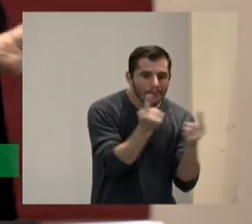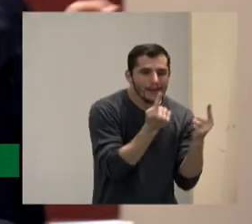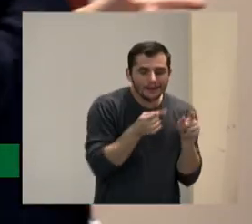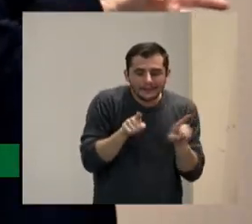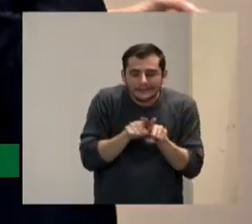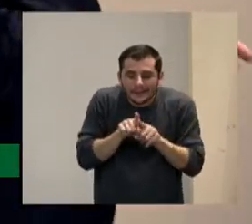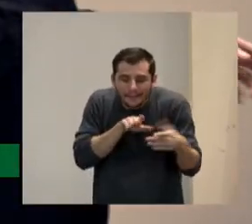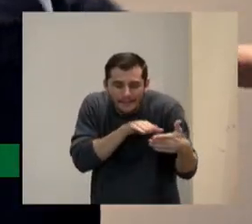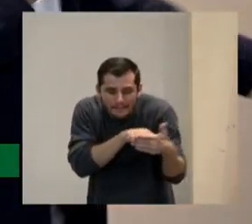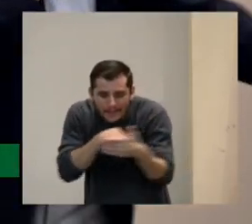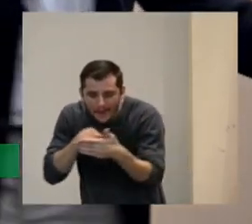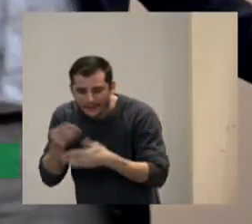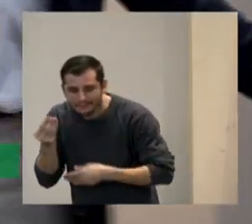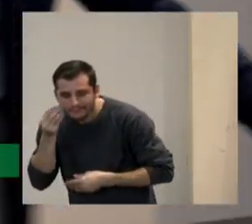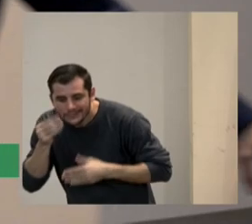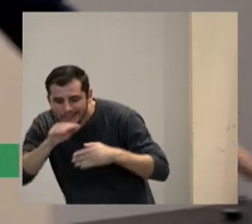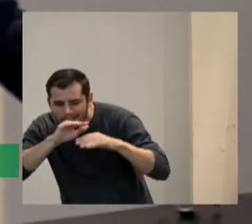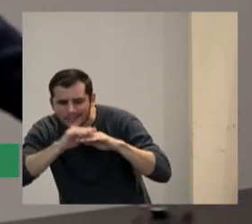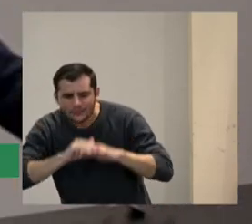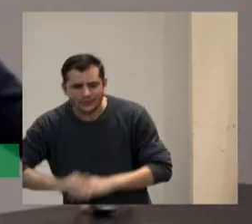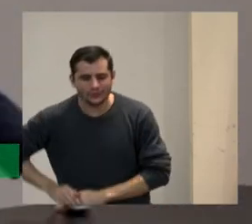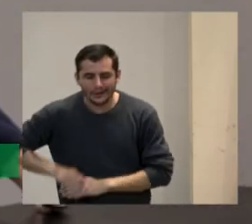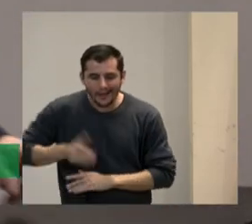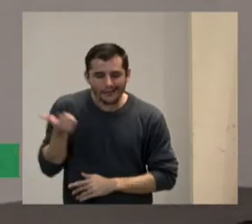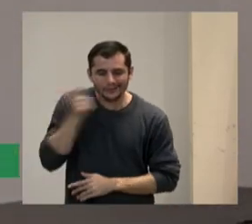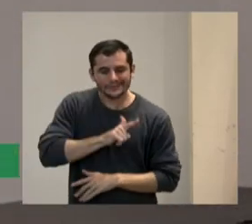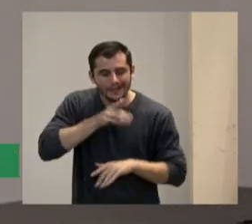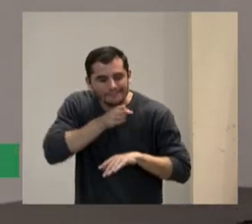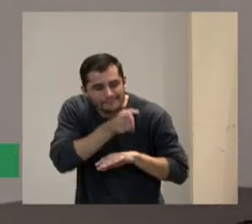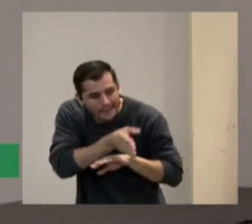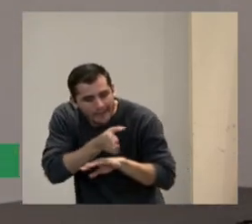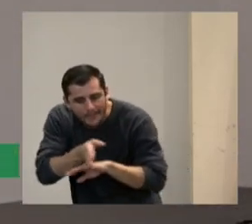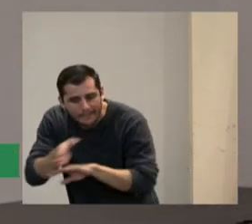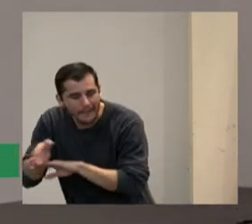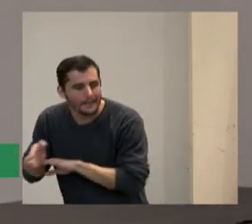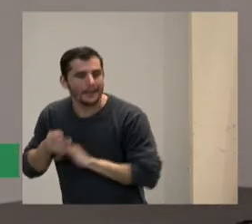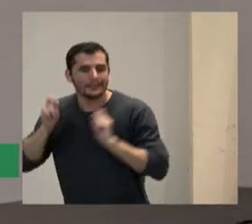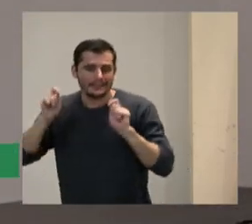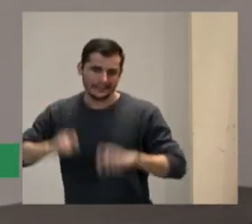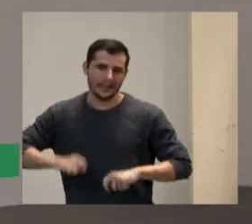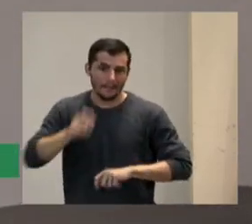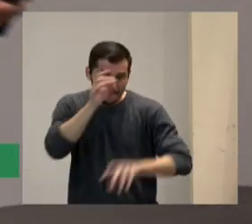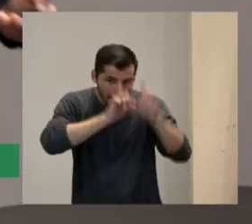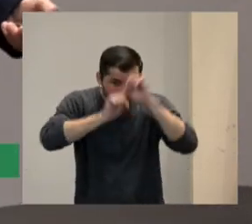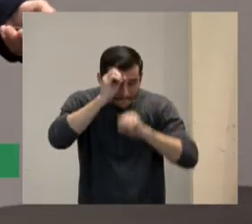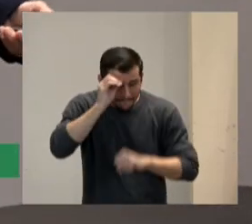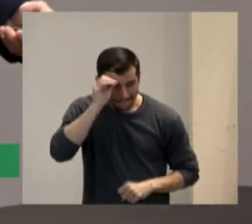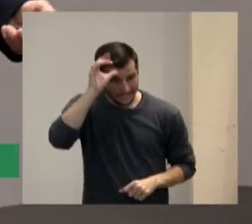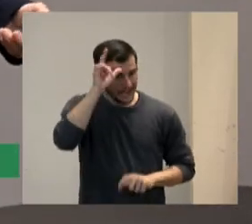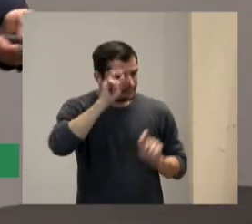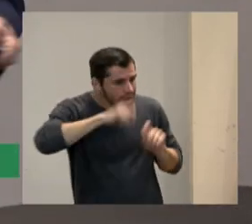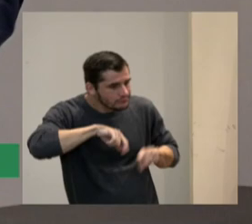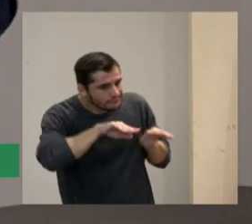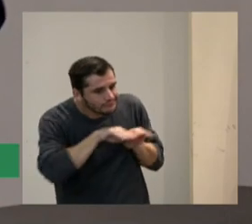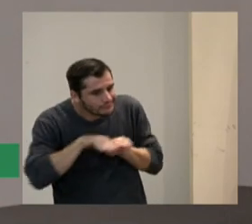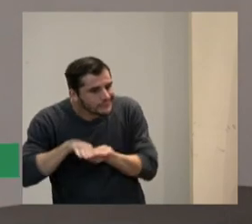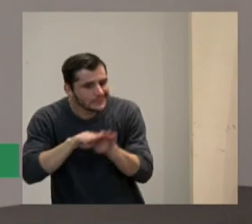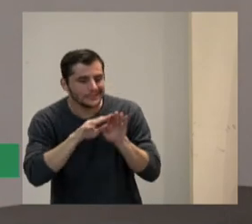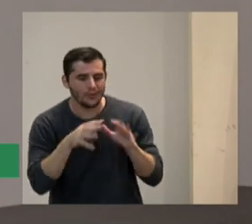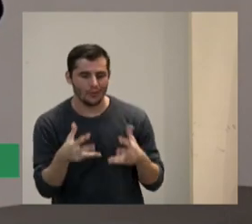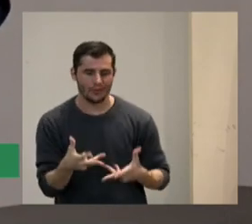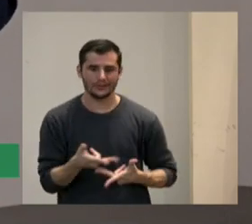para que todos estejam seja possível que todos aprendam como falei antes com qualidade